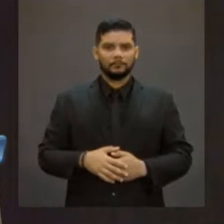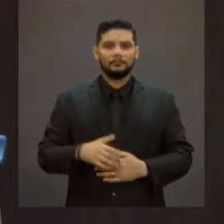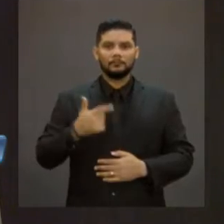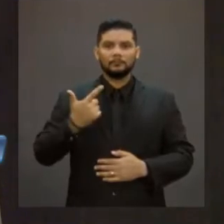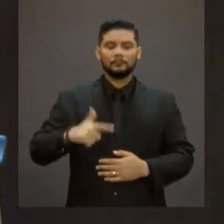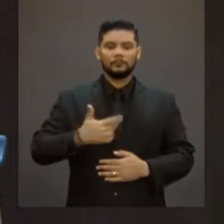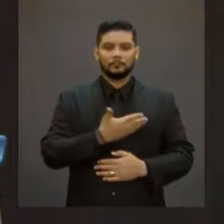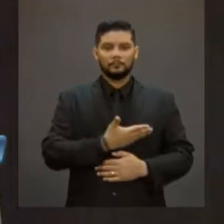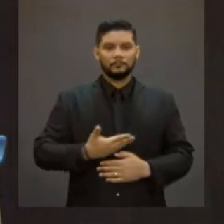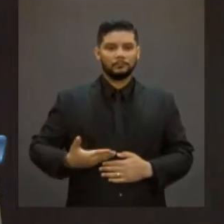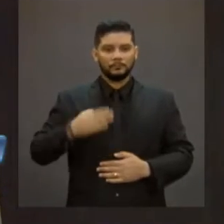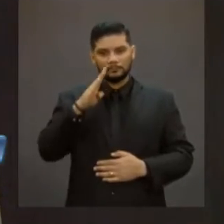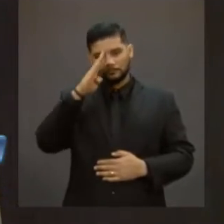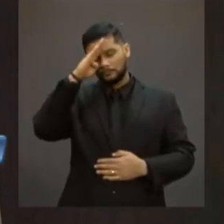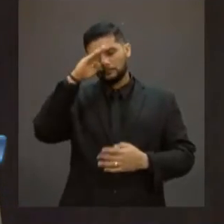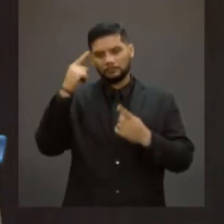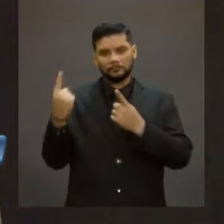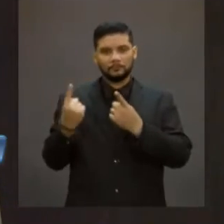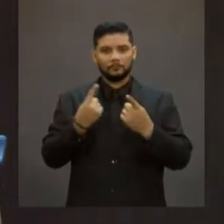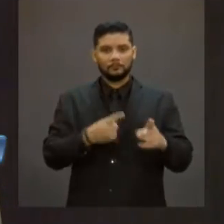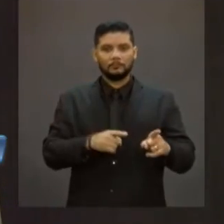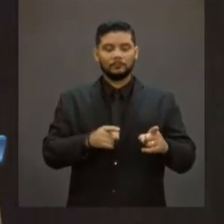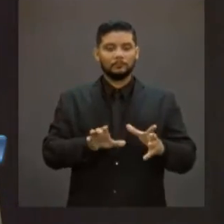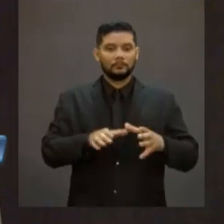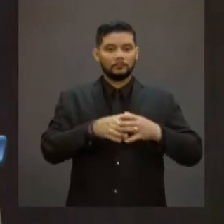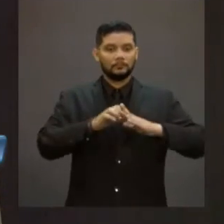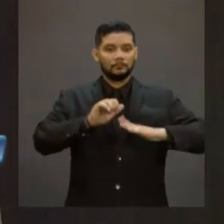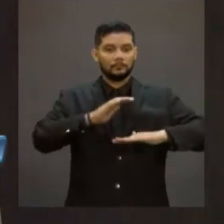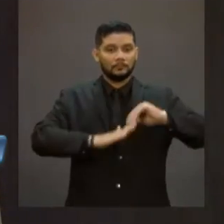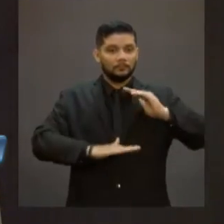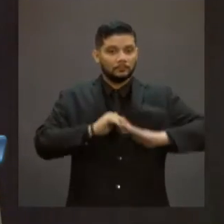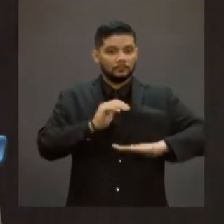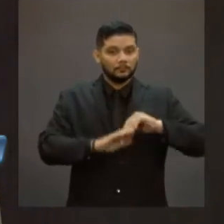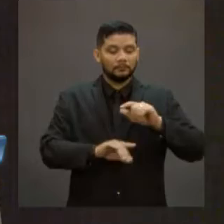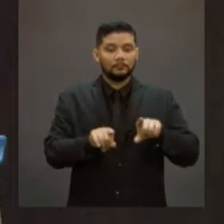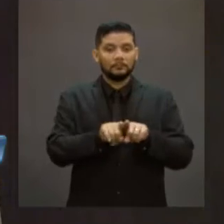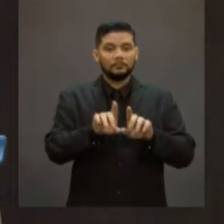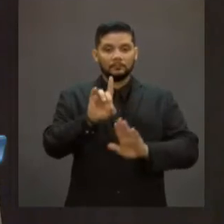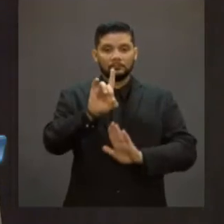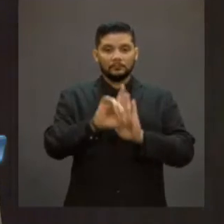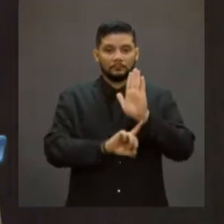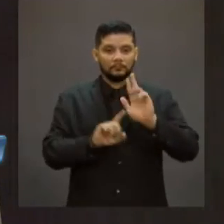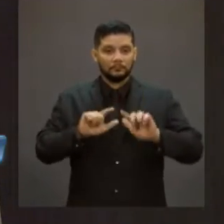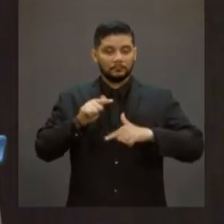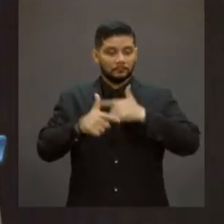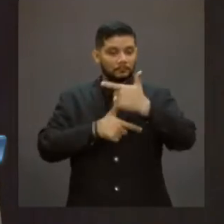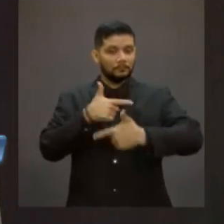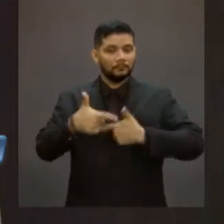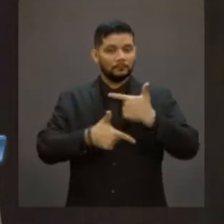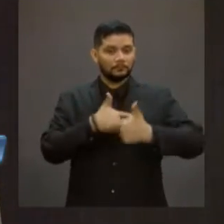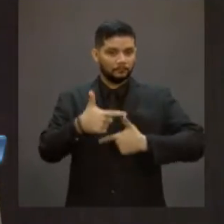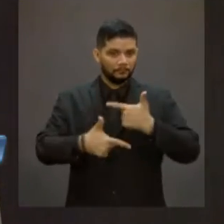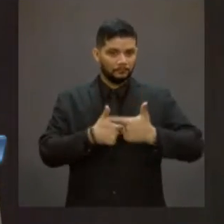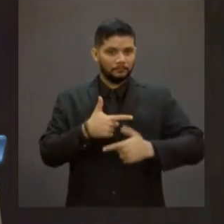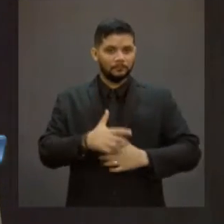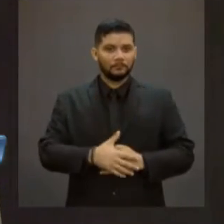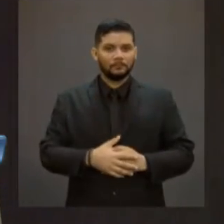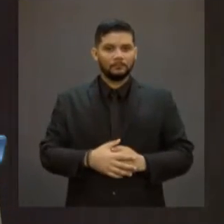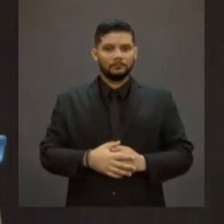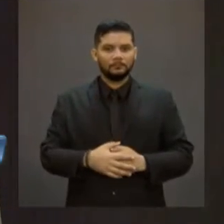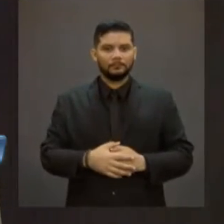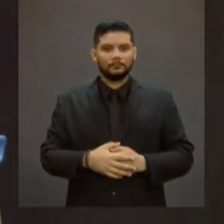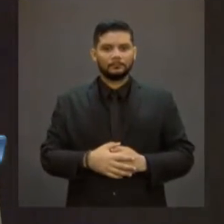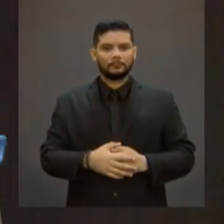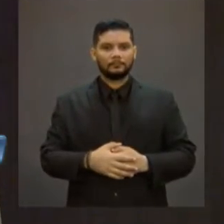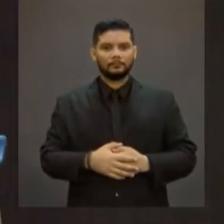do governo Bolsonaro a categorias profissionais e a direitos trabalhistas. Foi feito